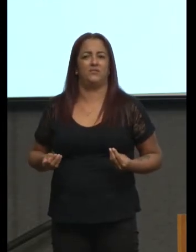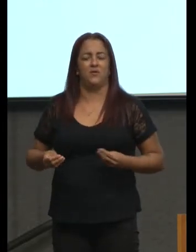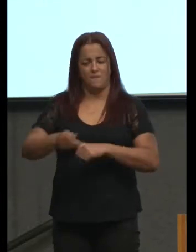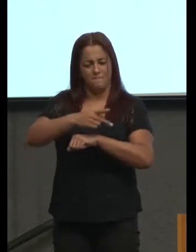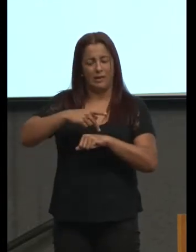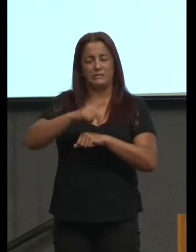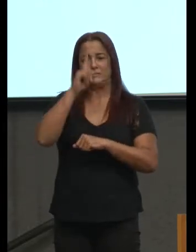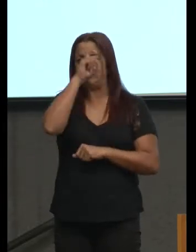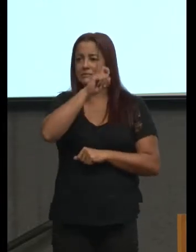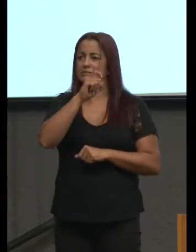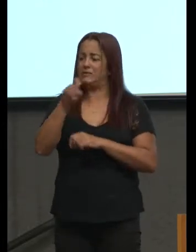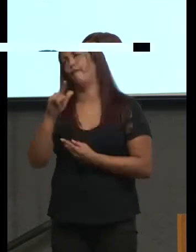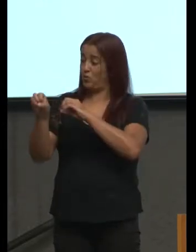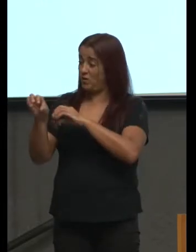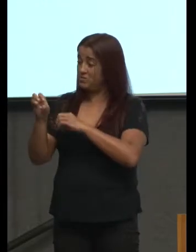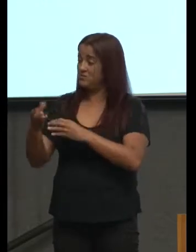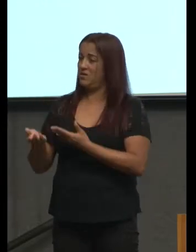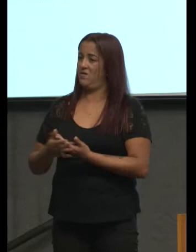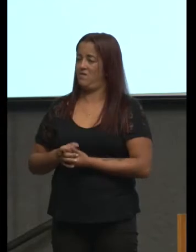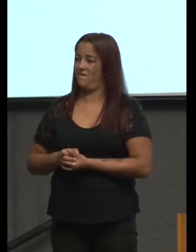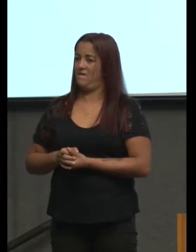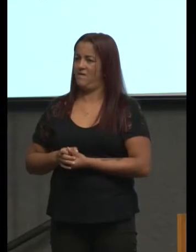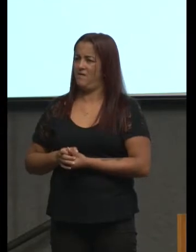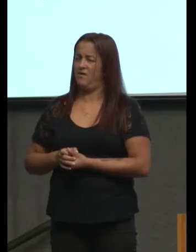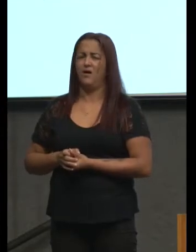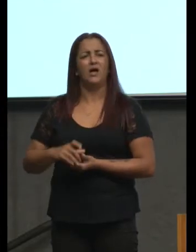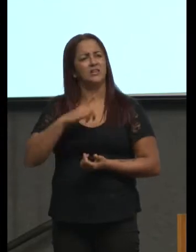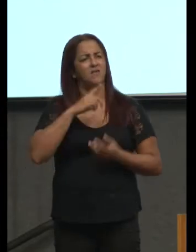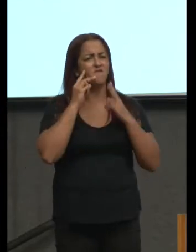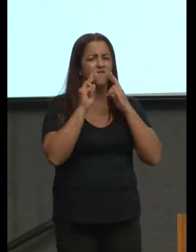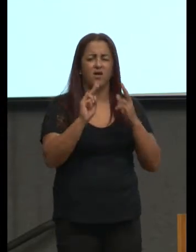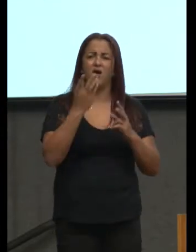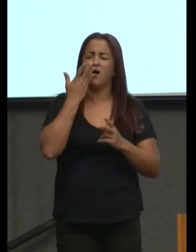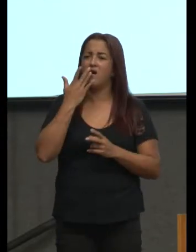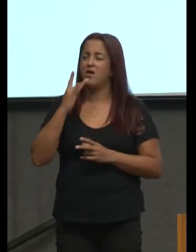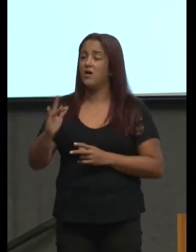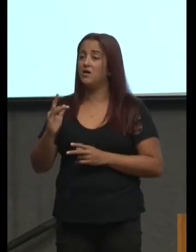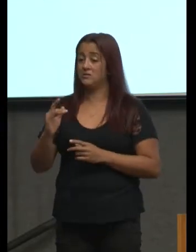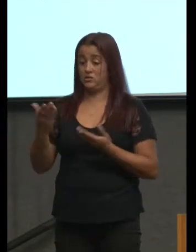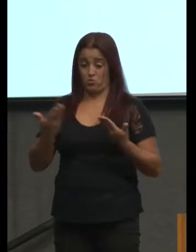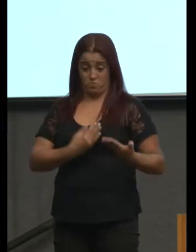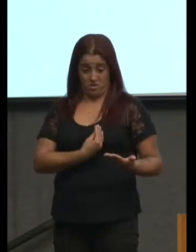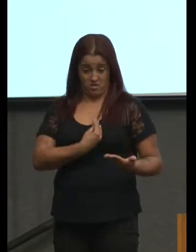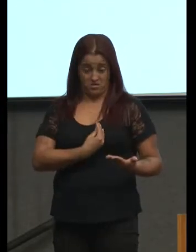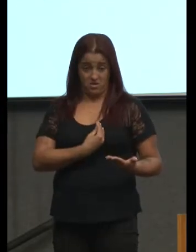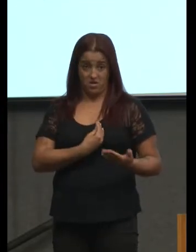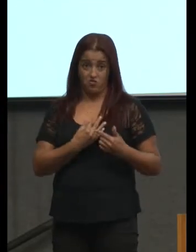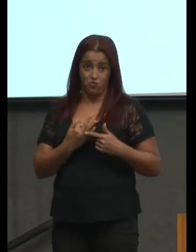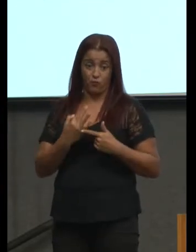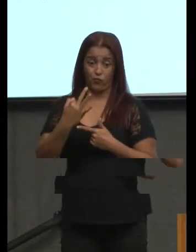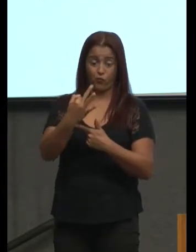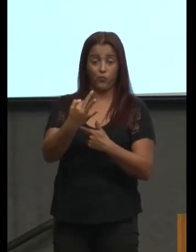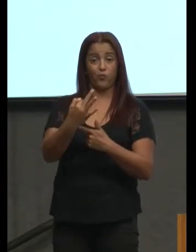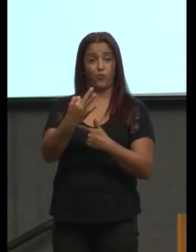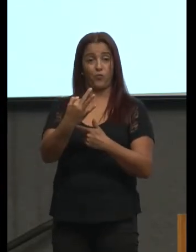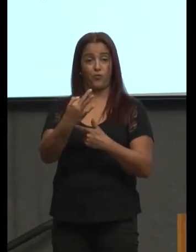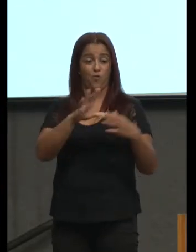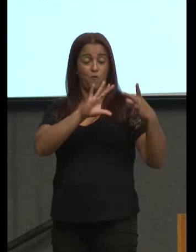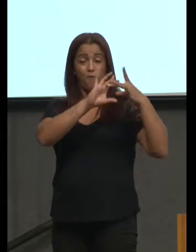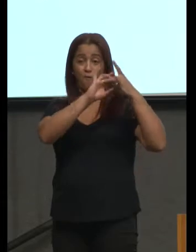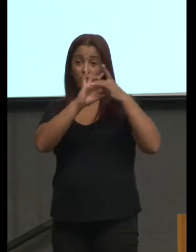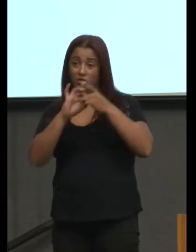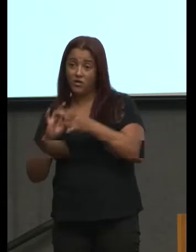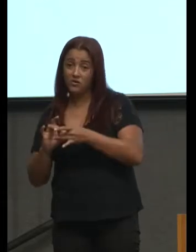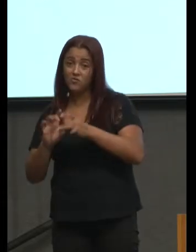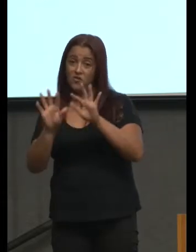que vê a criança no seu presente no seu futuro no contexto da sua família da sua